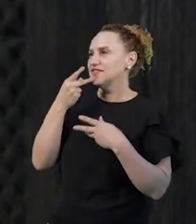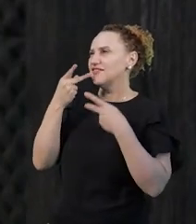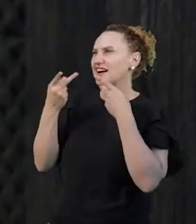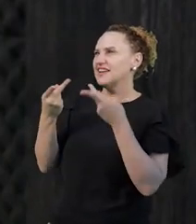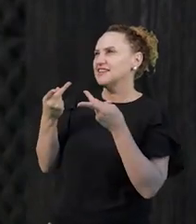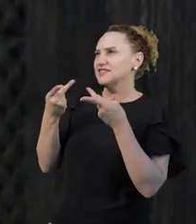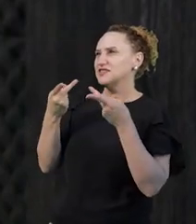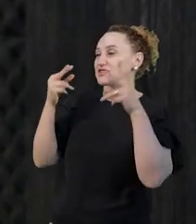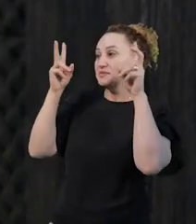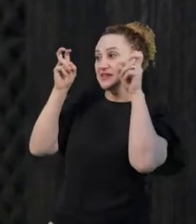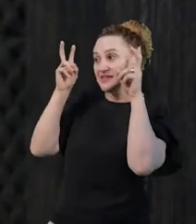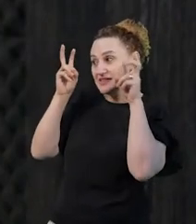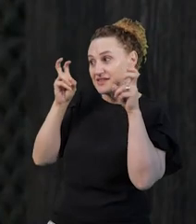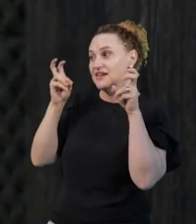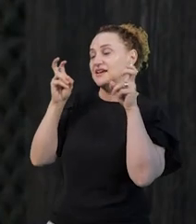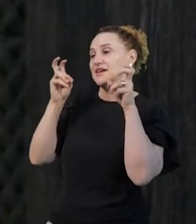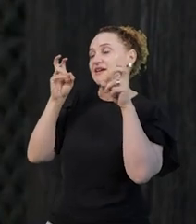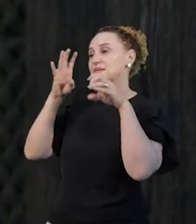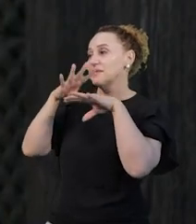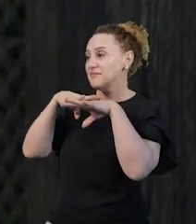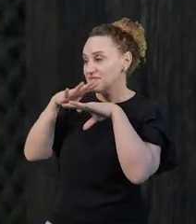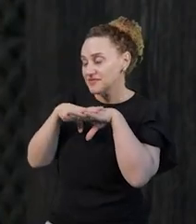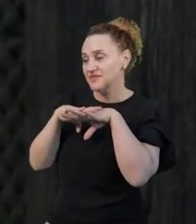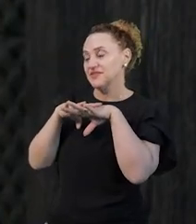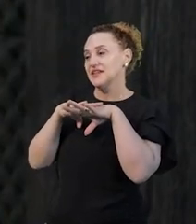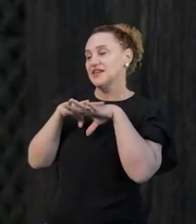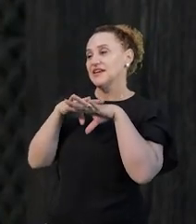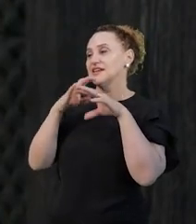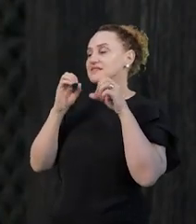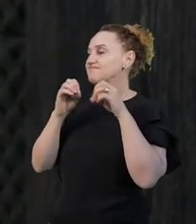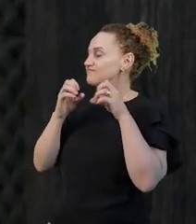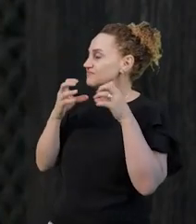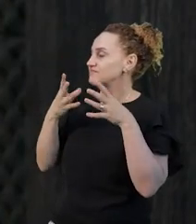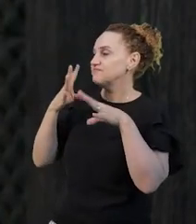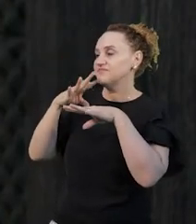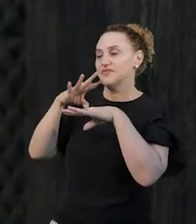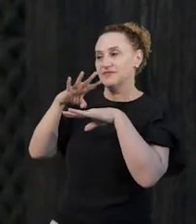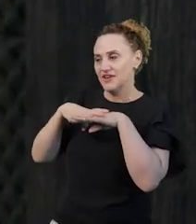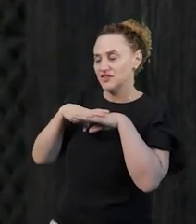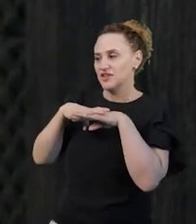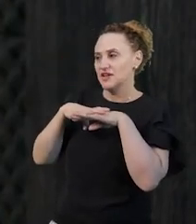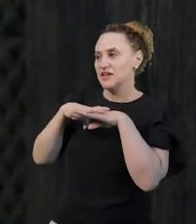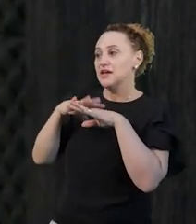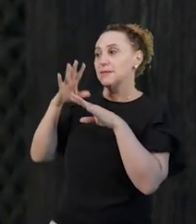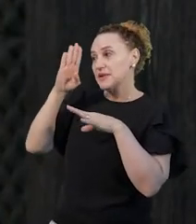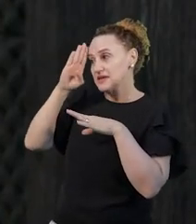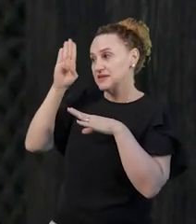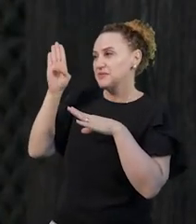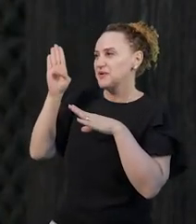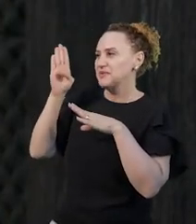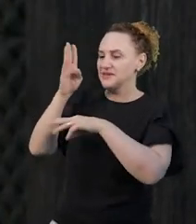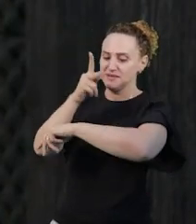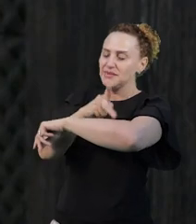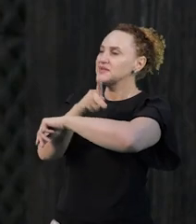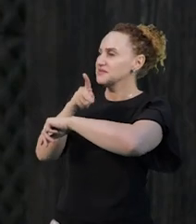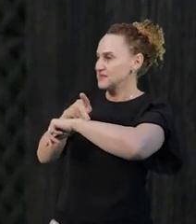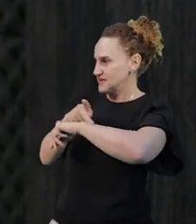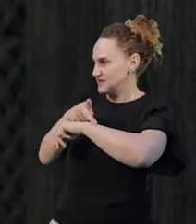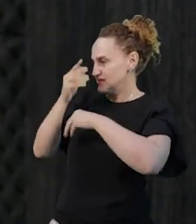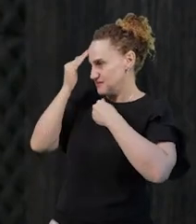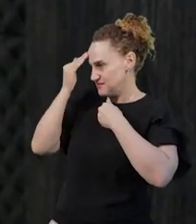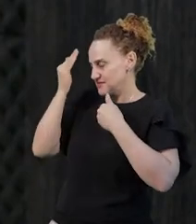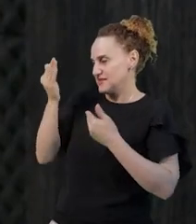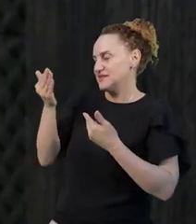falando sobre modelagem na concepção da educação matemática, principalmente para os pedagogos,